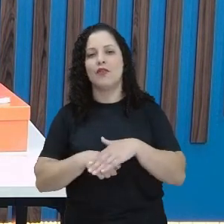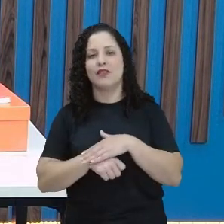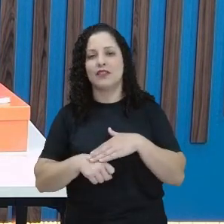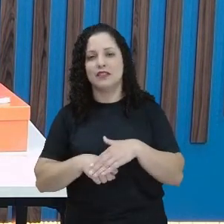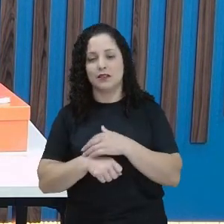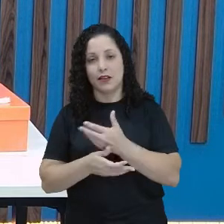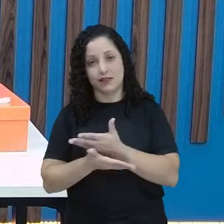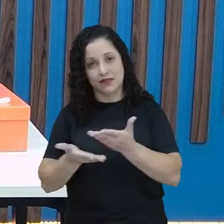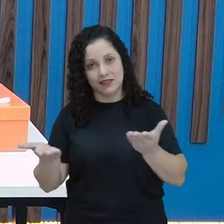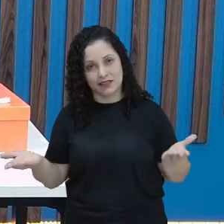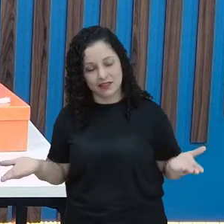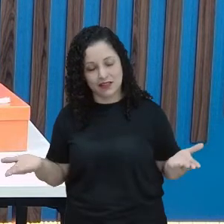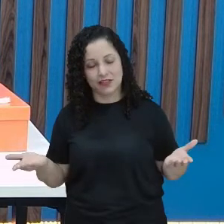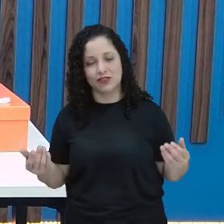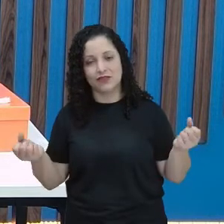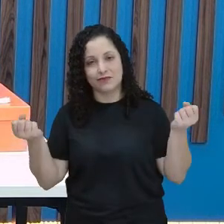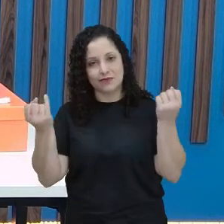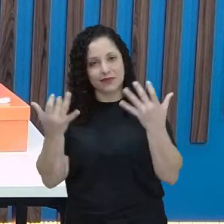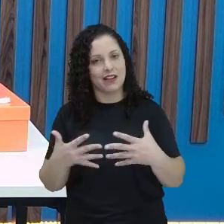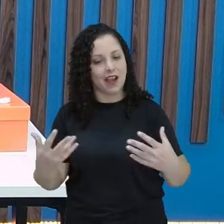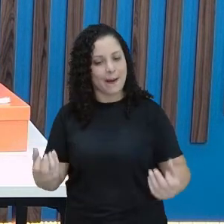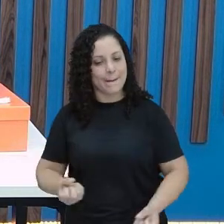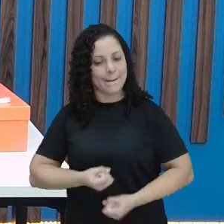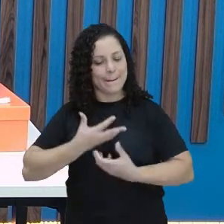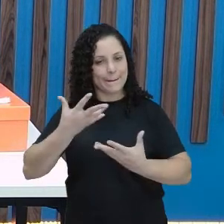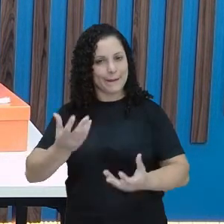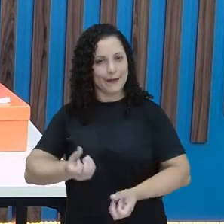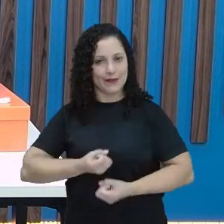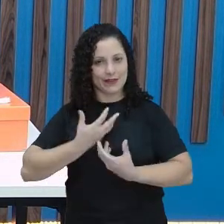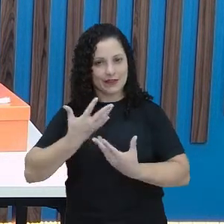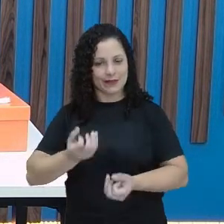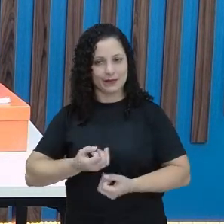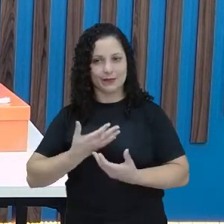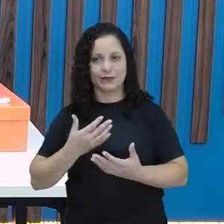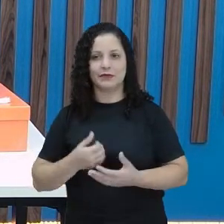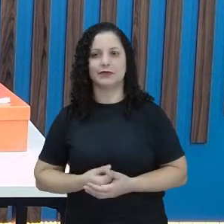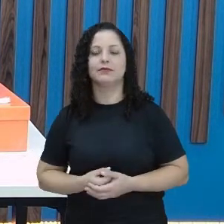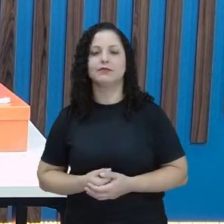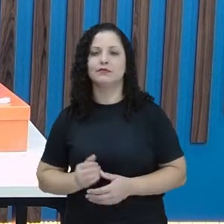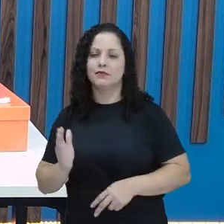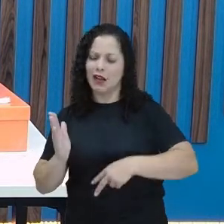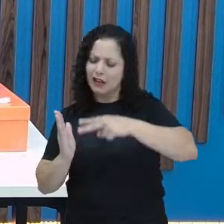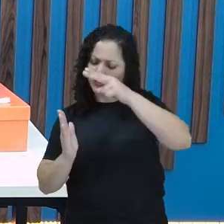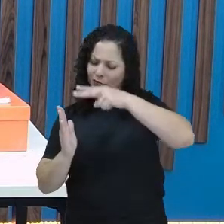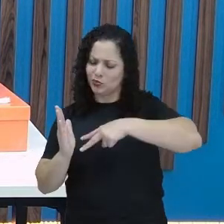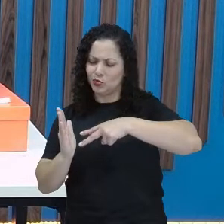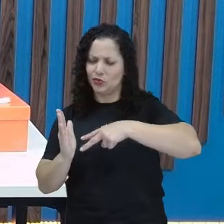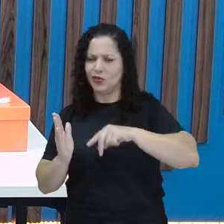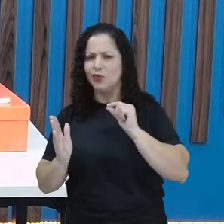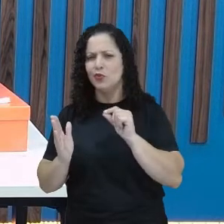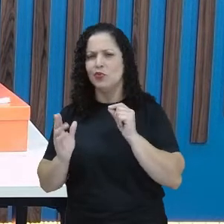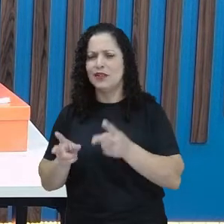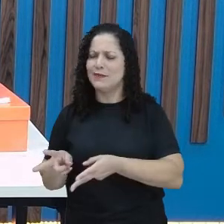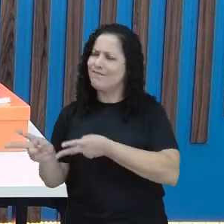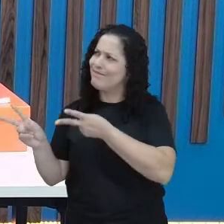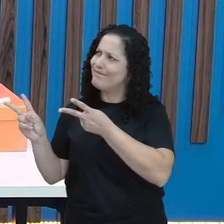mais um pouquinho sobre o poema. Na leitura do nosso poema, você percebeu o quê?